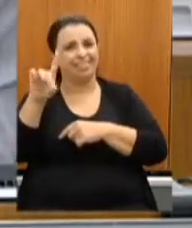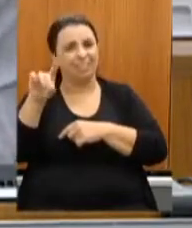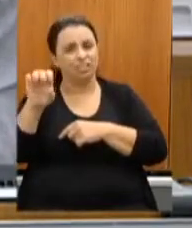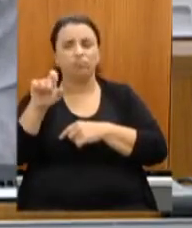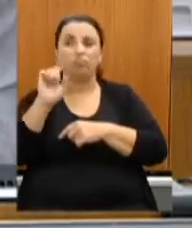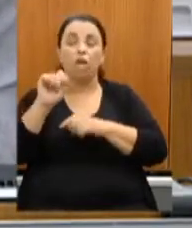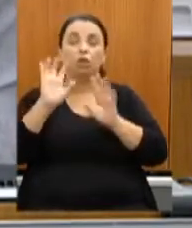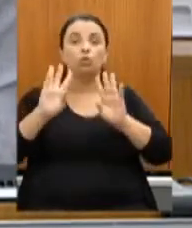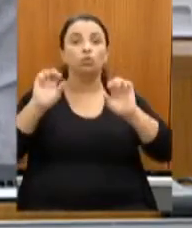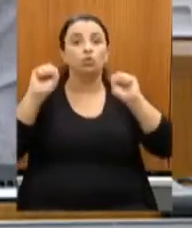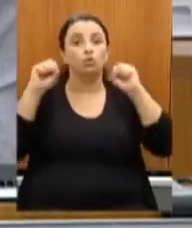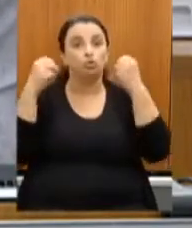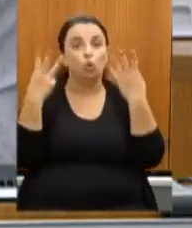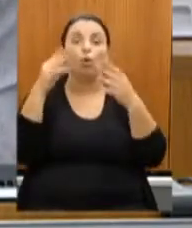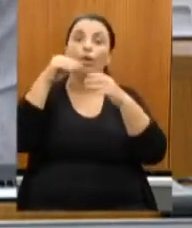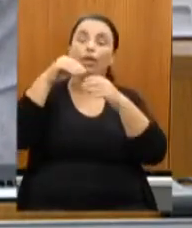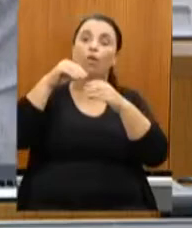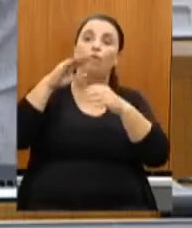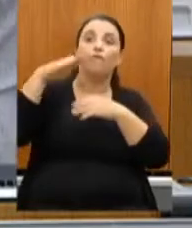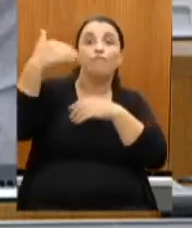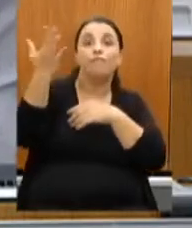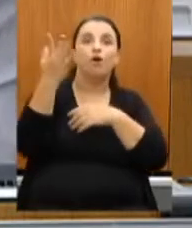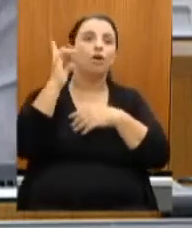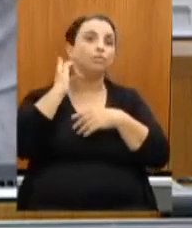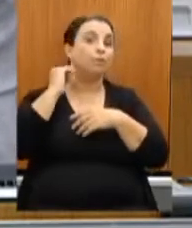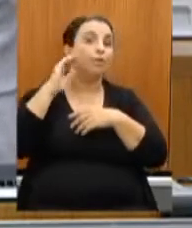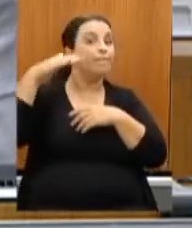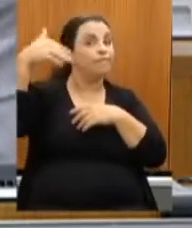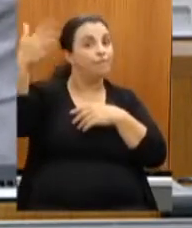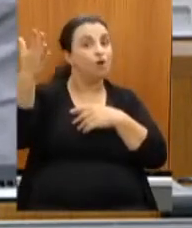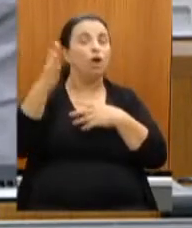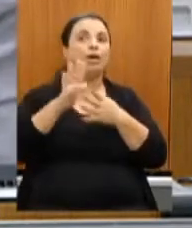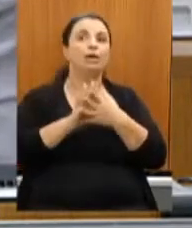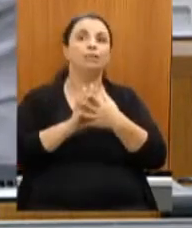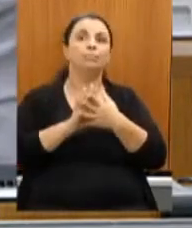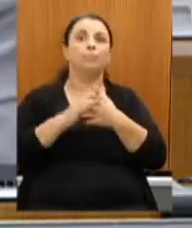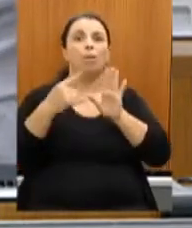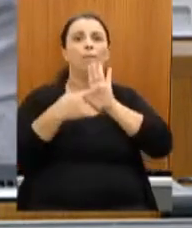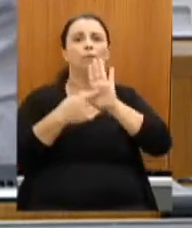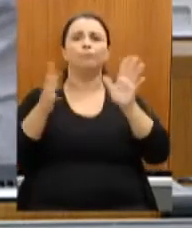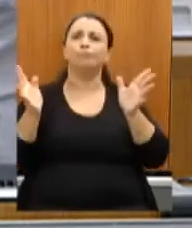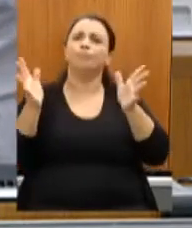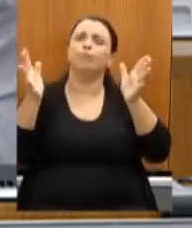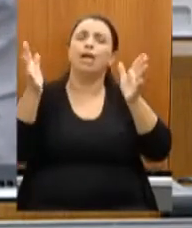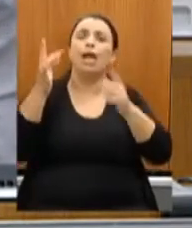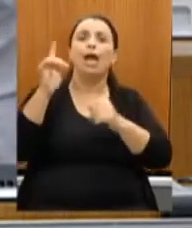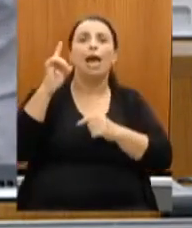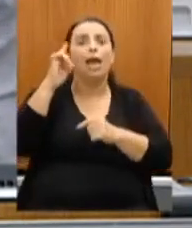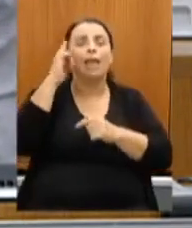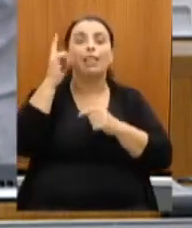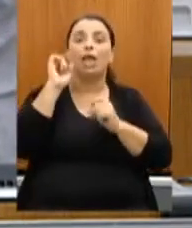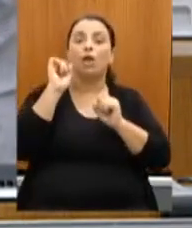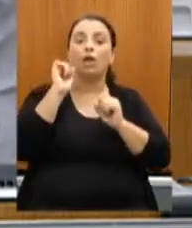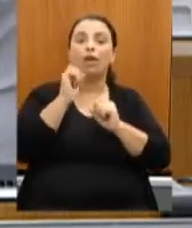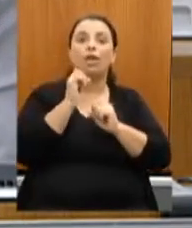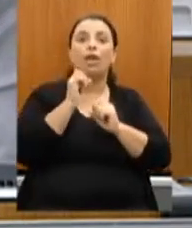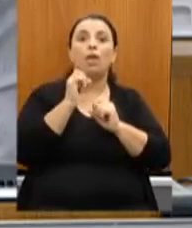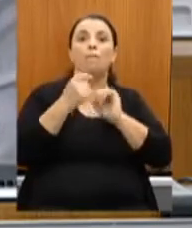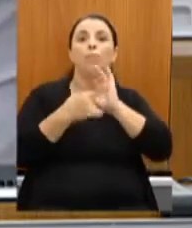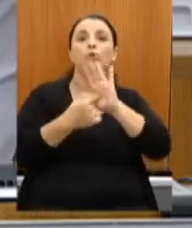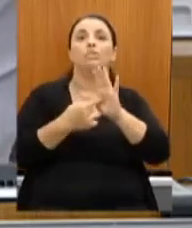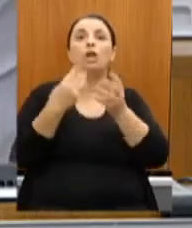levando esse essa ideia de o que foram esses 300 anos que se interrompe na pandemia